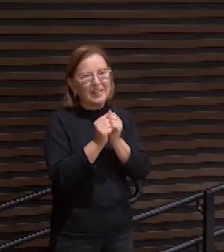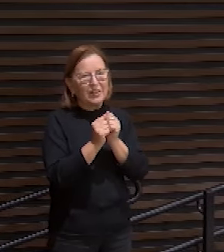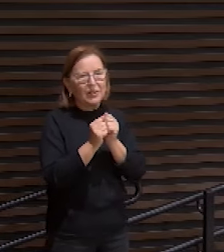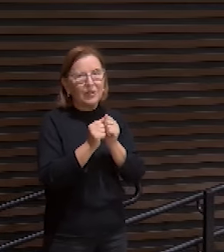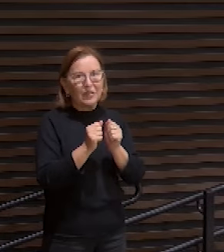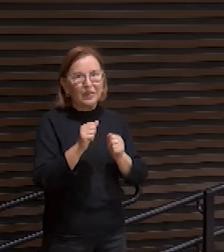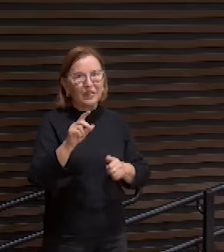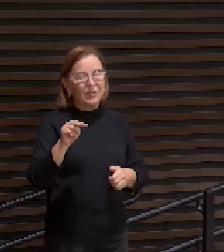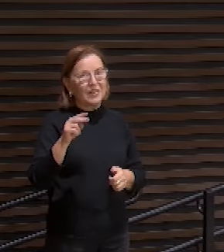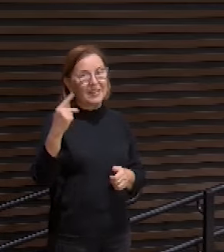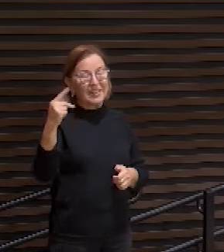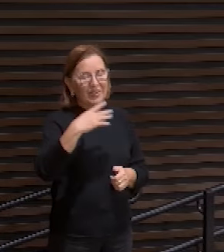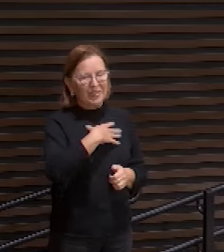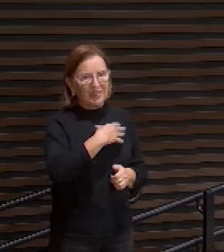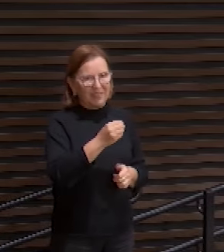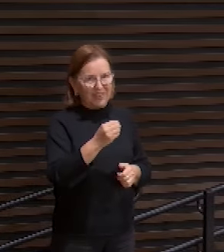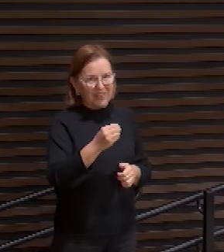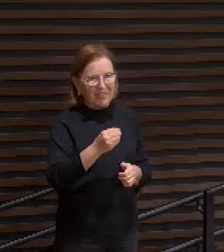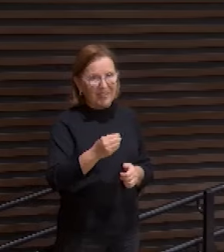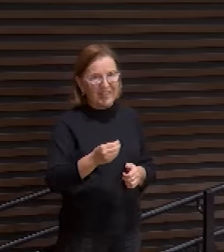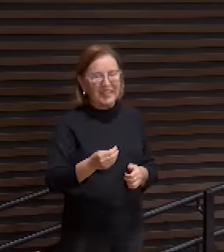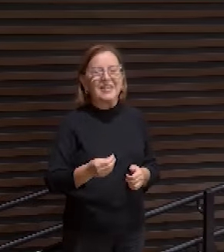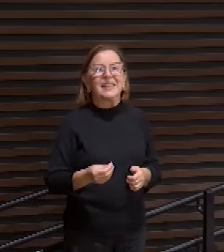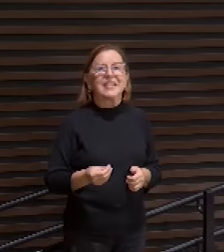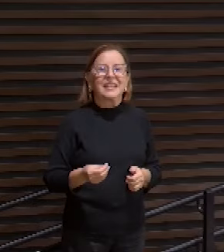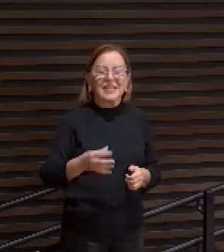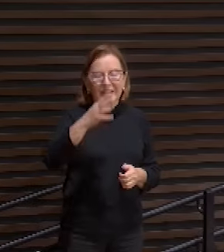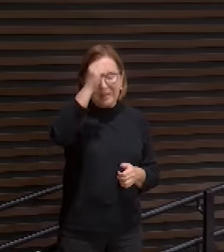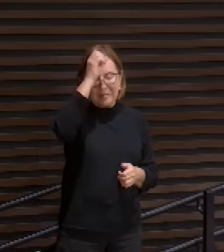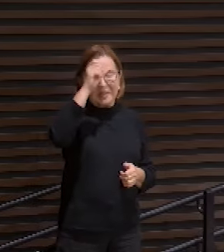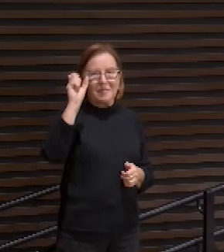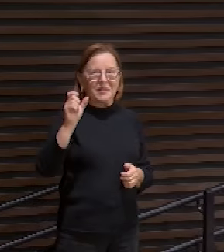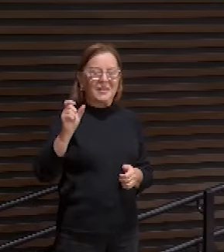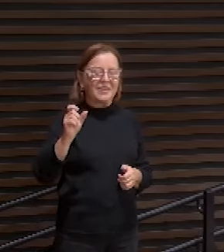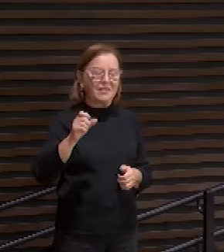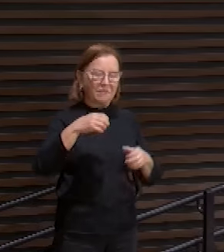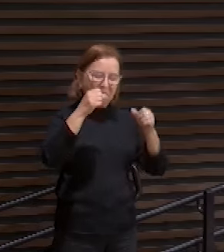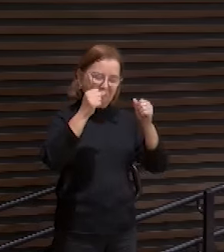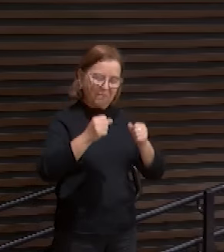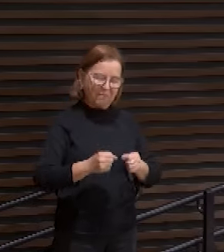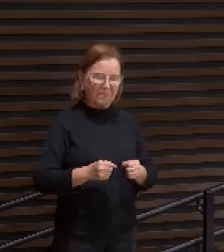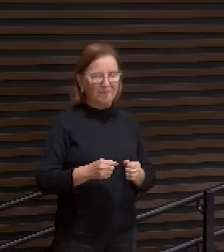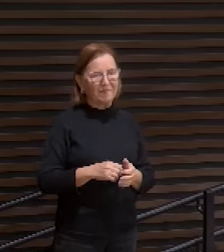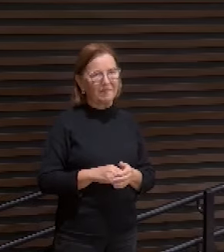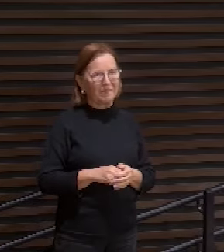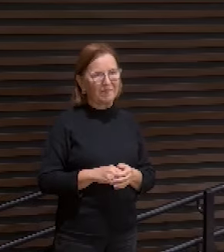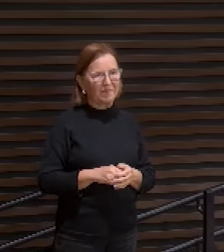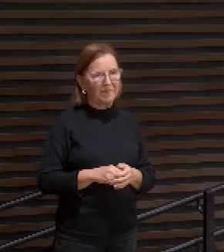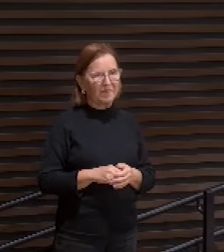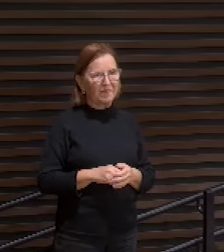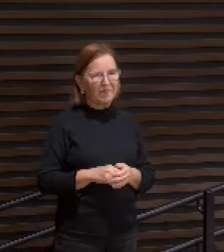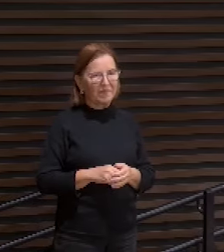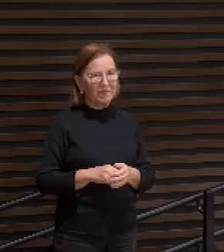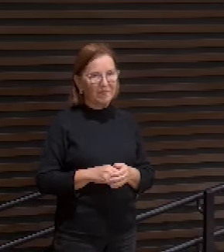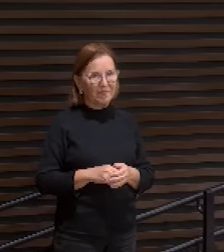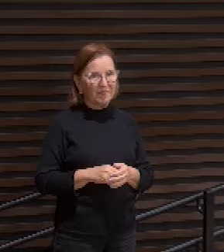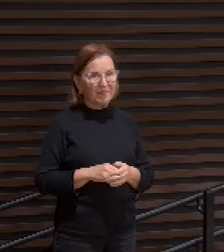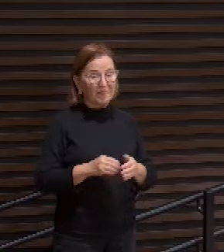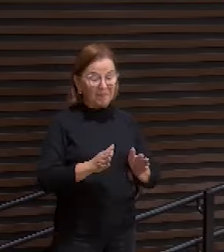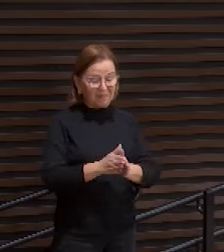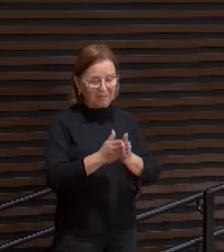seus filhos, poder receber dEle a palavra que é viva e eficaz. Eu convido a igreja a abrir a palavra